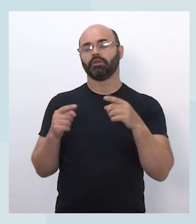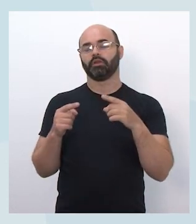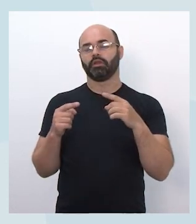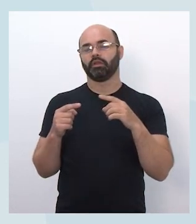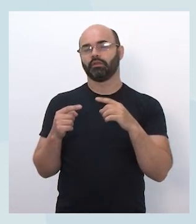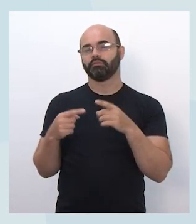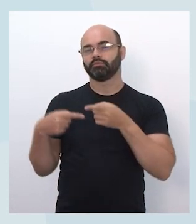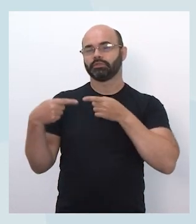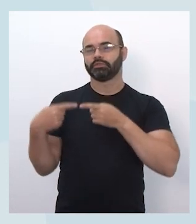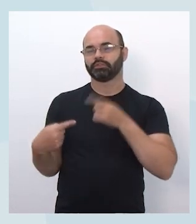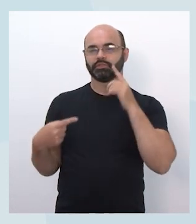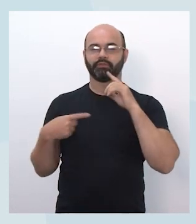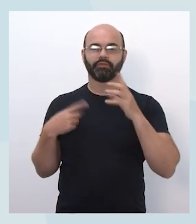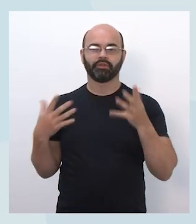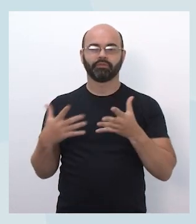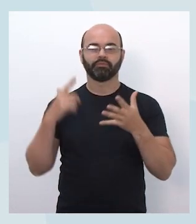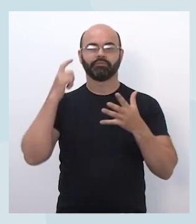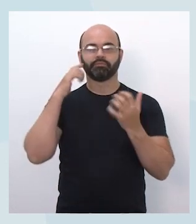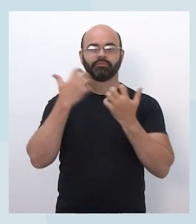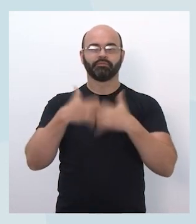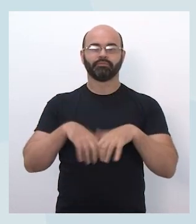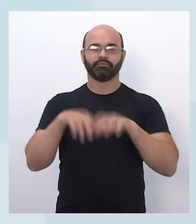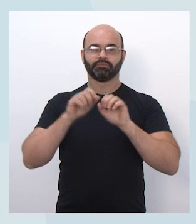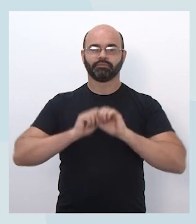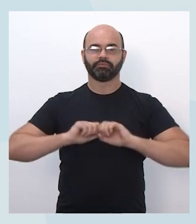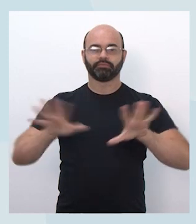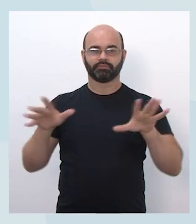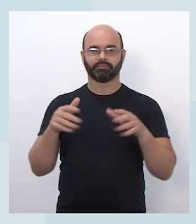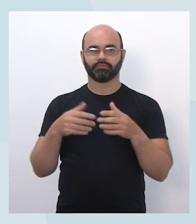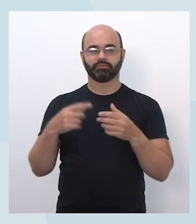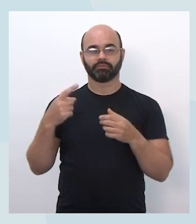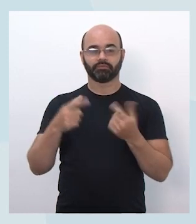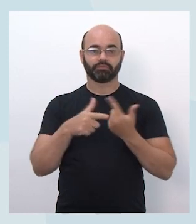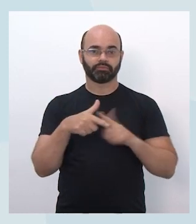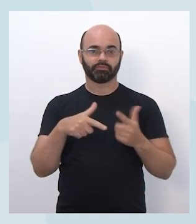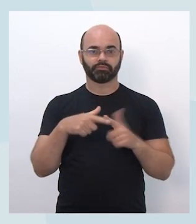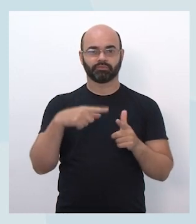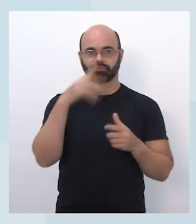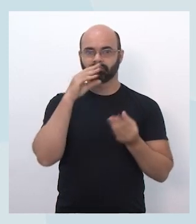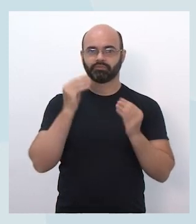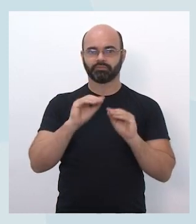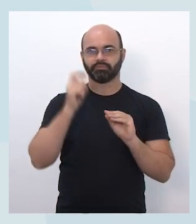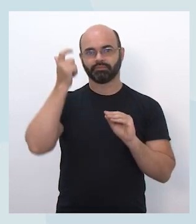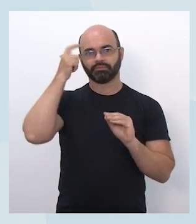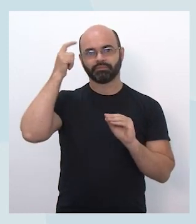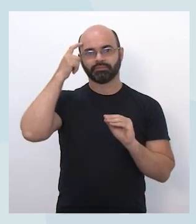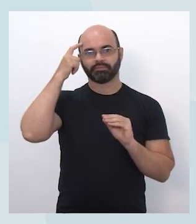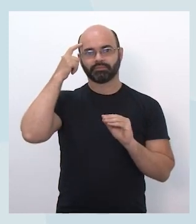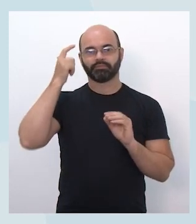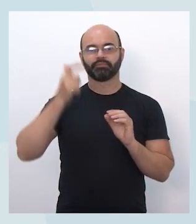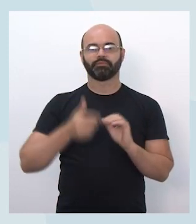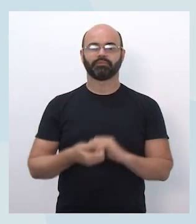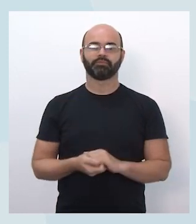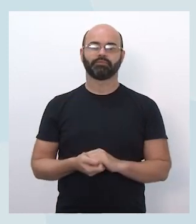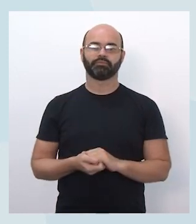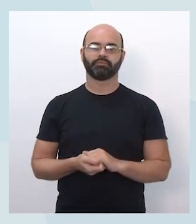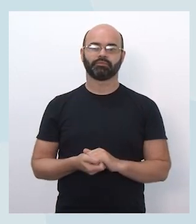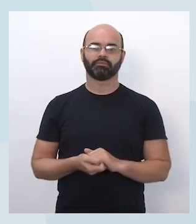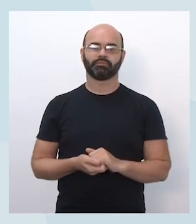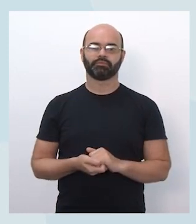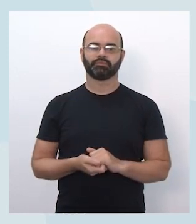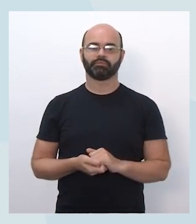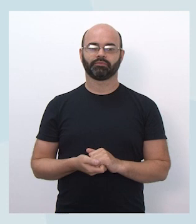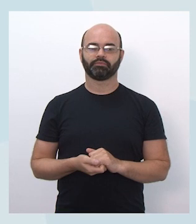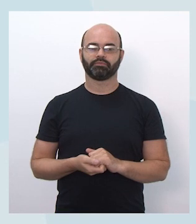mobilizar a pesquisa, a criação, a disseminação e a implementação de soluções. No geral, vocês vão perceber aí, lendo as